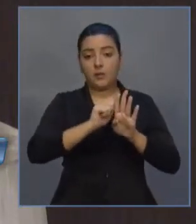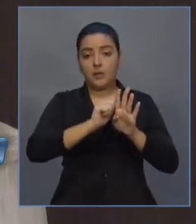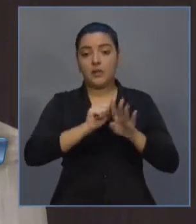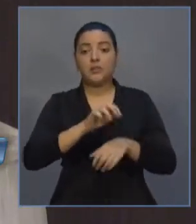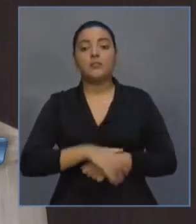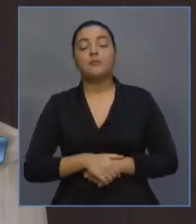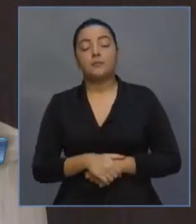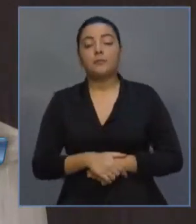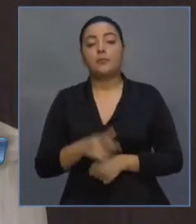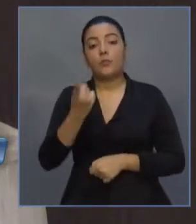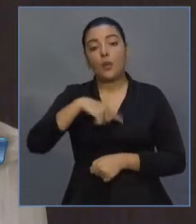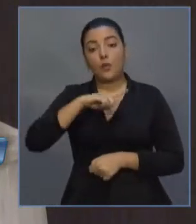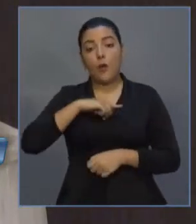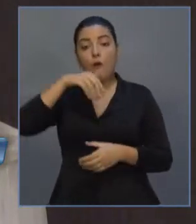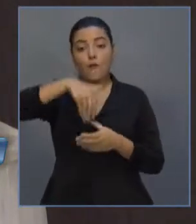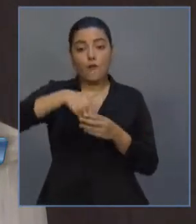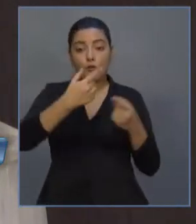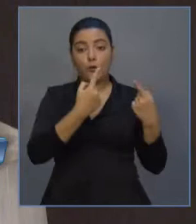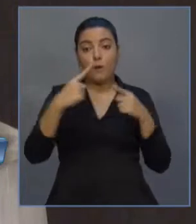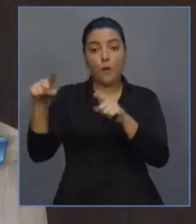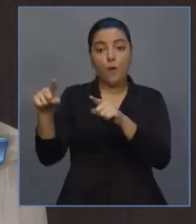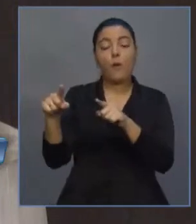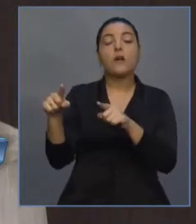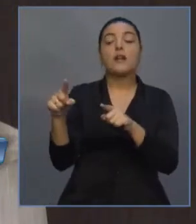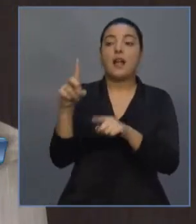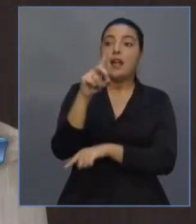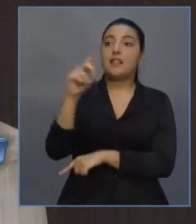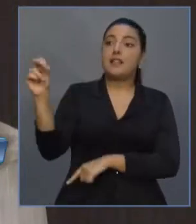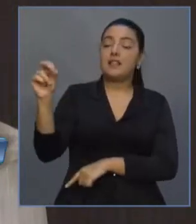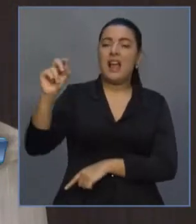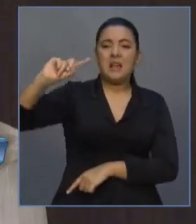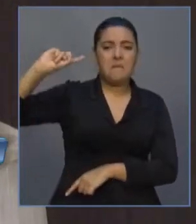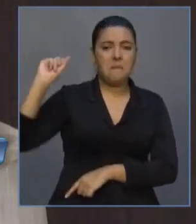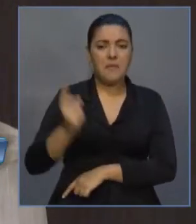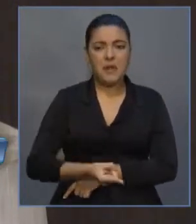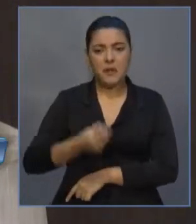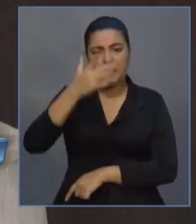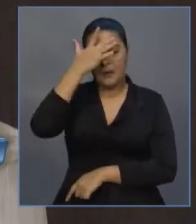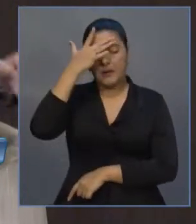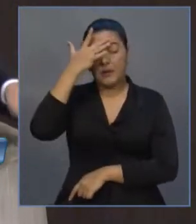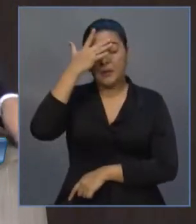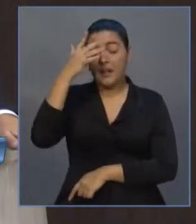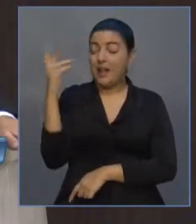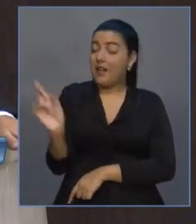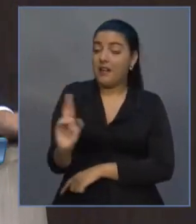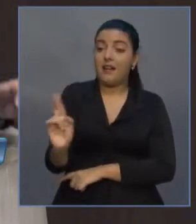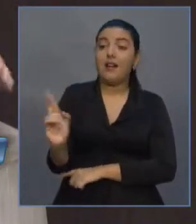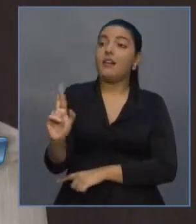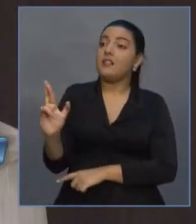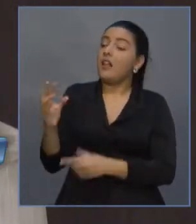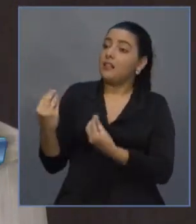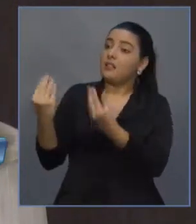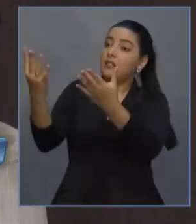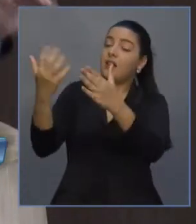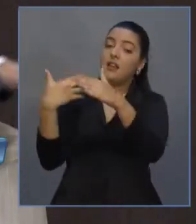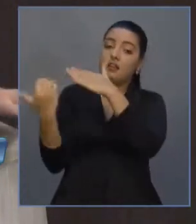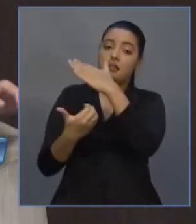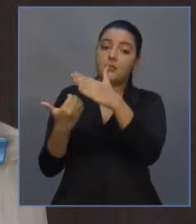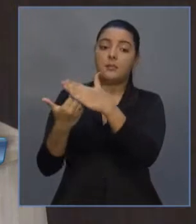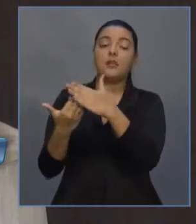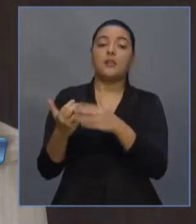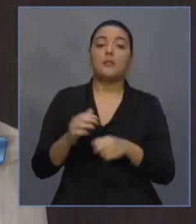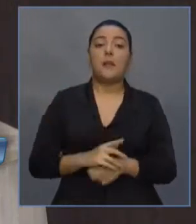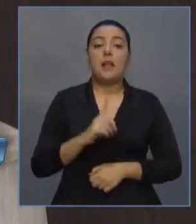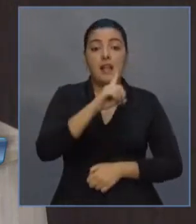nós votamos contra isso, esses 100 milhões de reais às companhias aéreas. Vou repetir isso para o